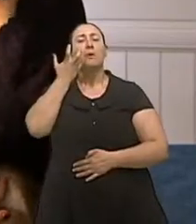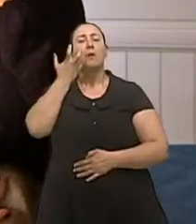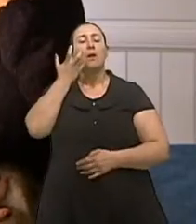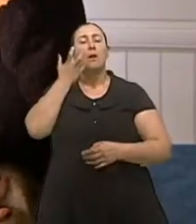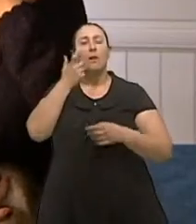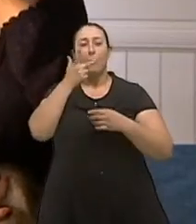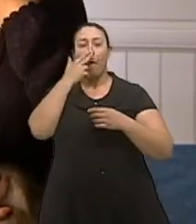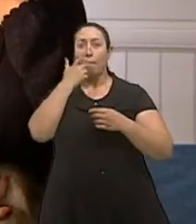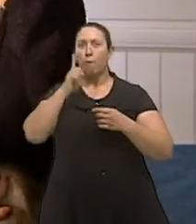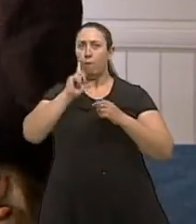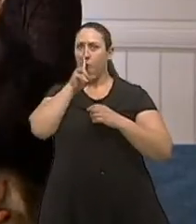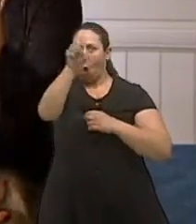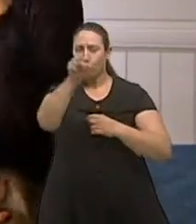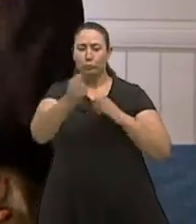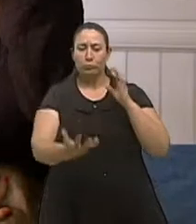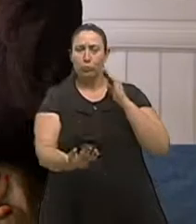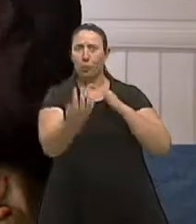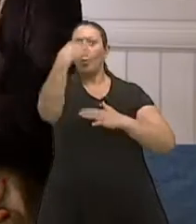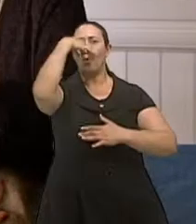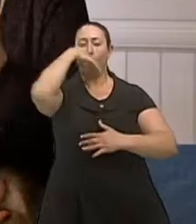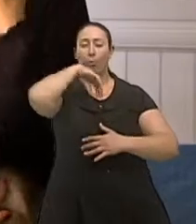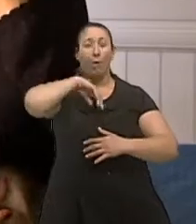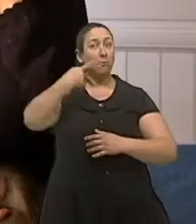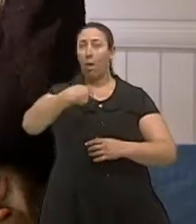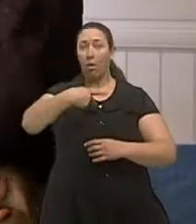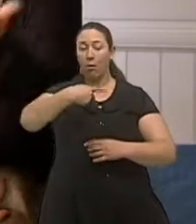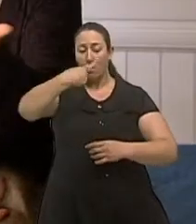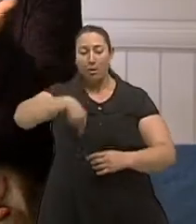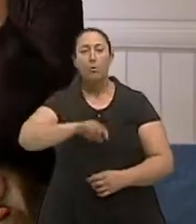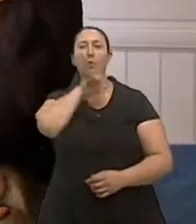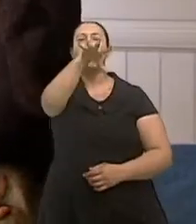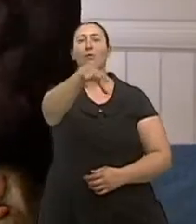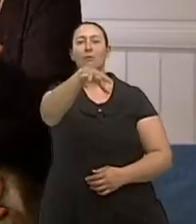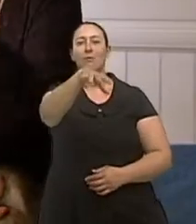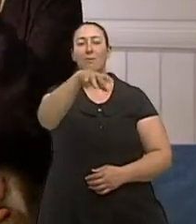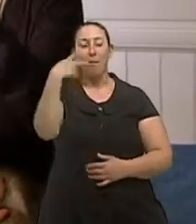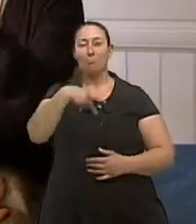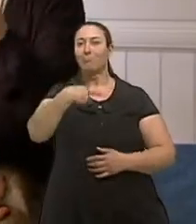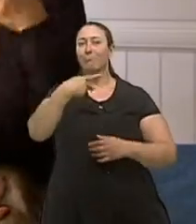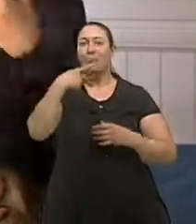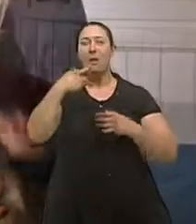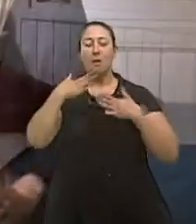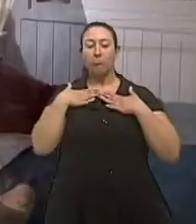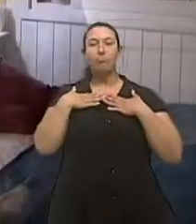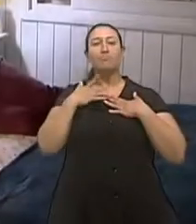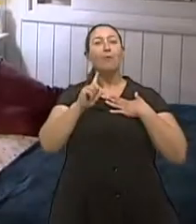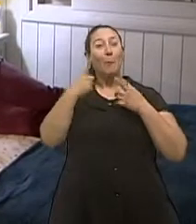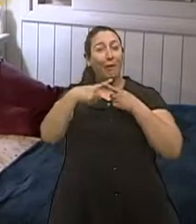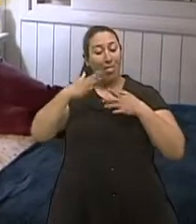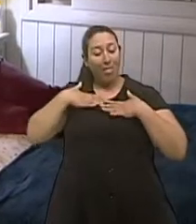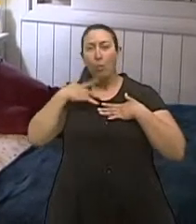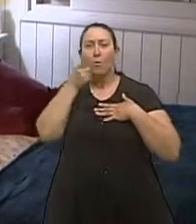força. Como ele entra forte, ele volta. Ele faz inspirar e pôr o ar para fora de uma maneira normal.